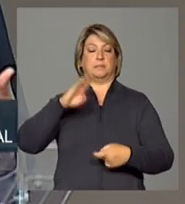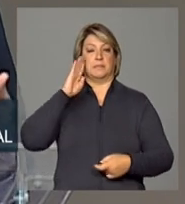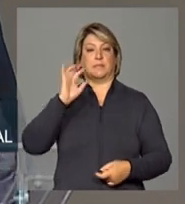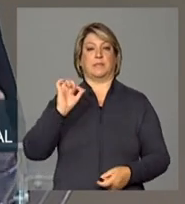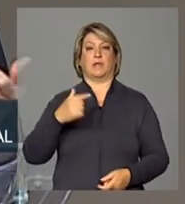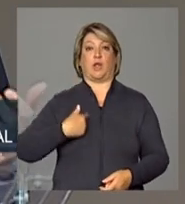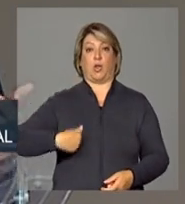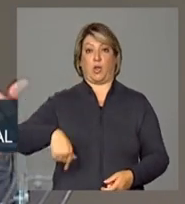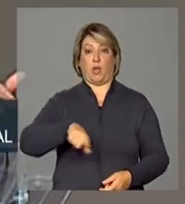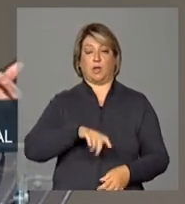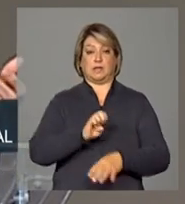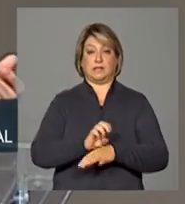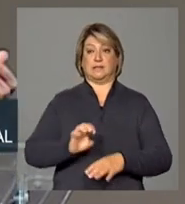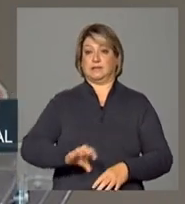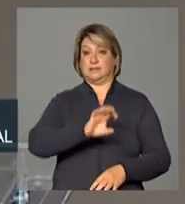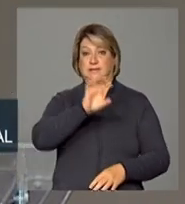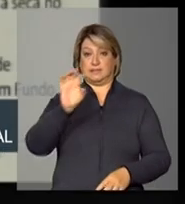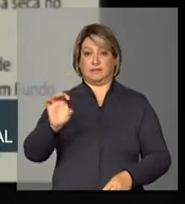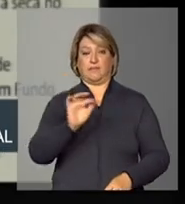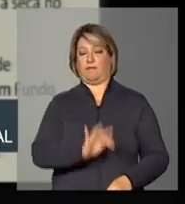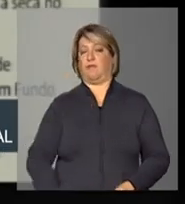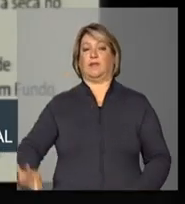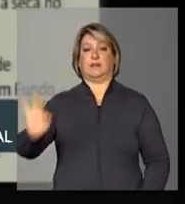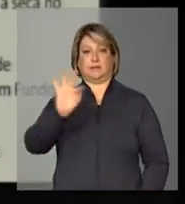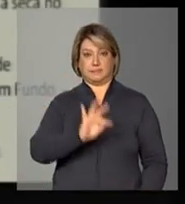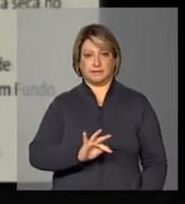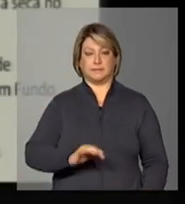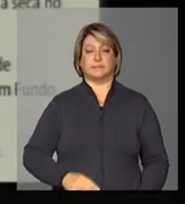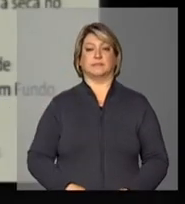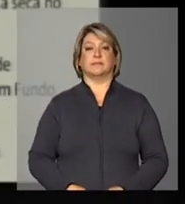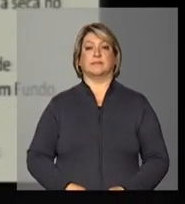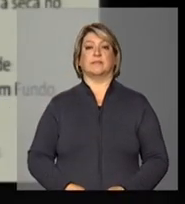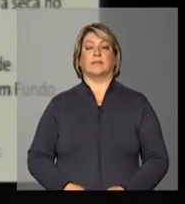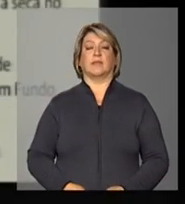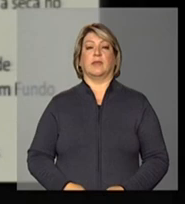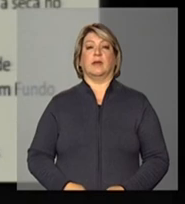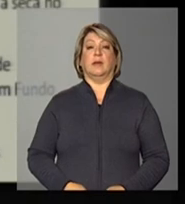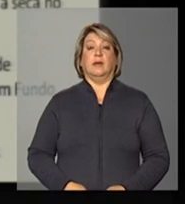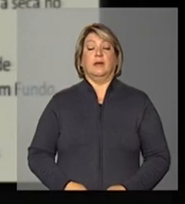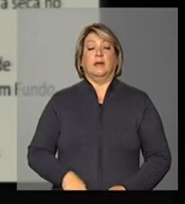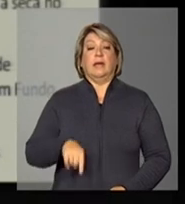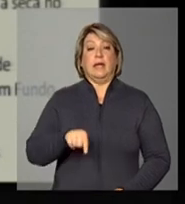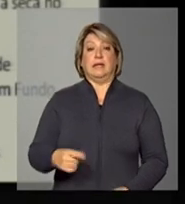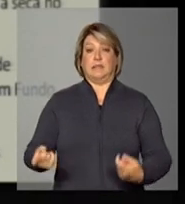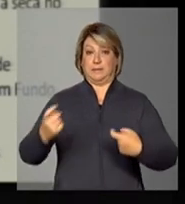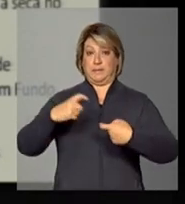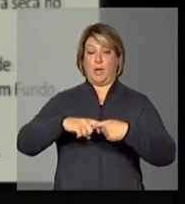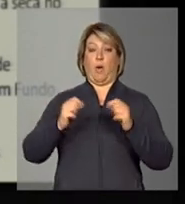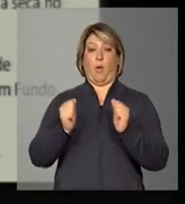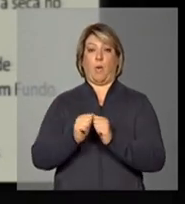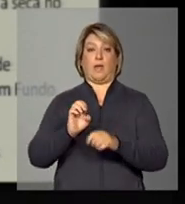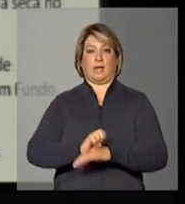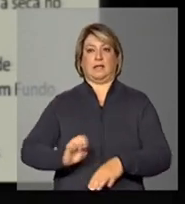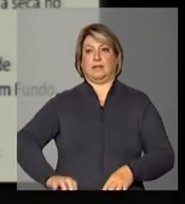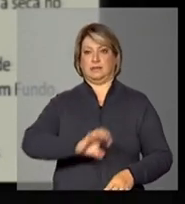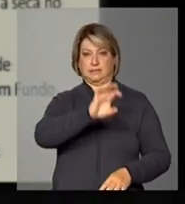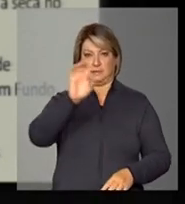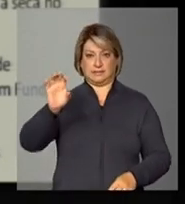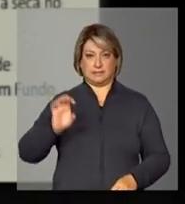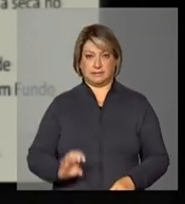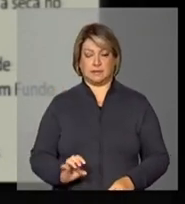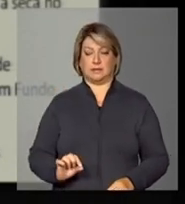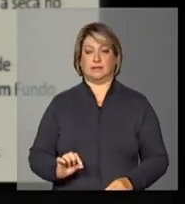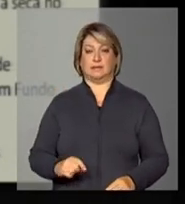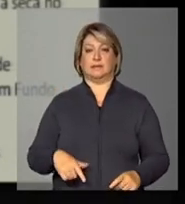nossos estados da federação essa parceria com os estados olha os serviços